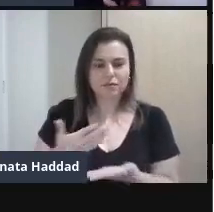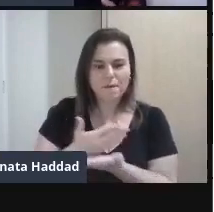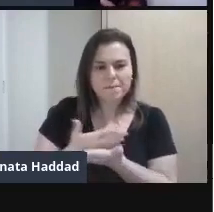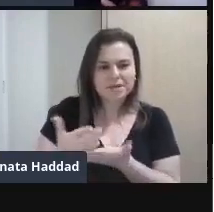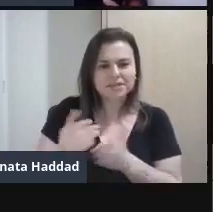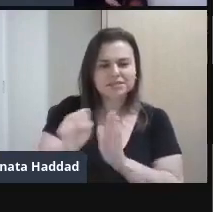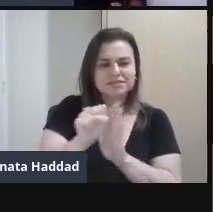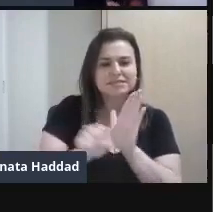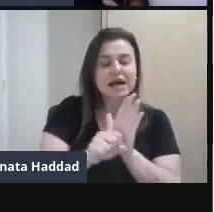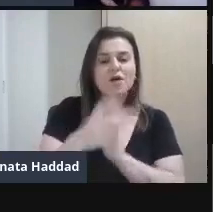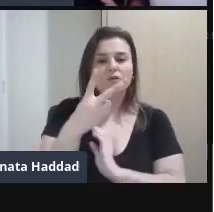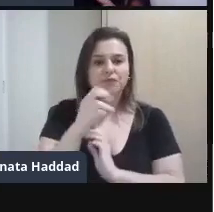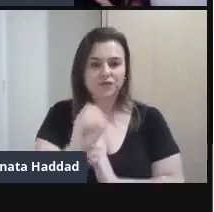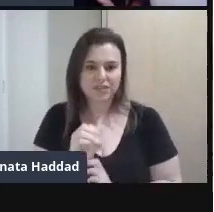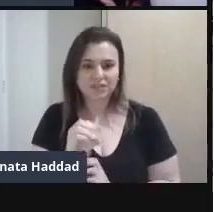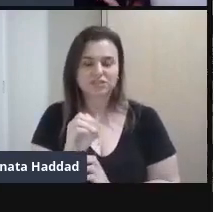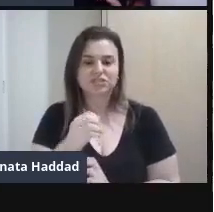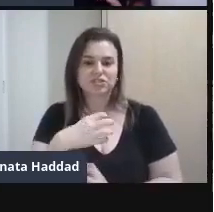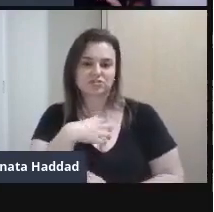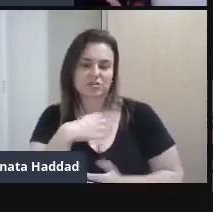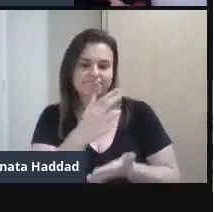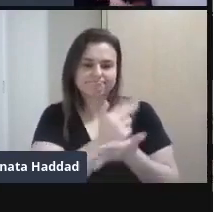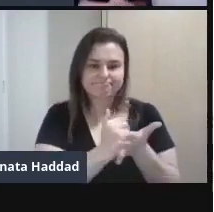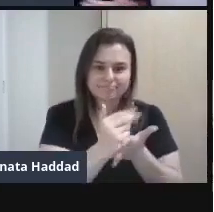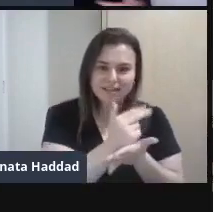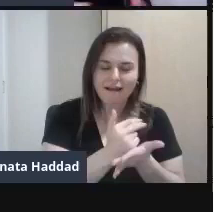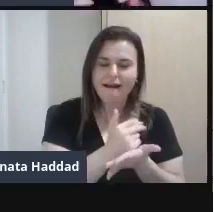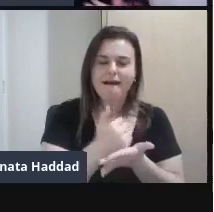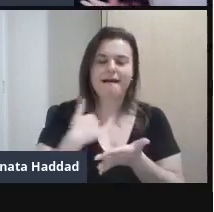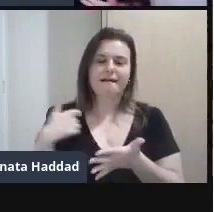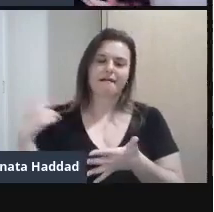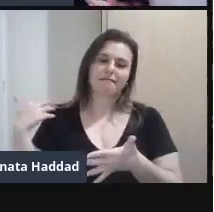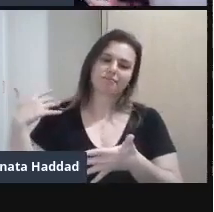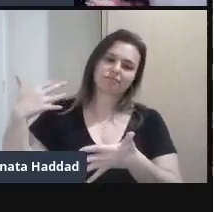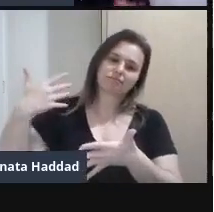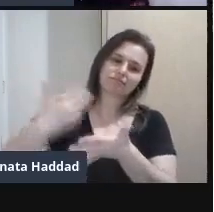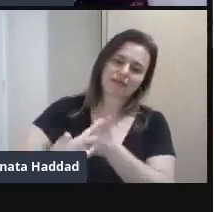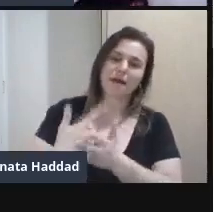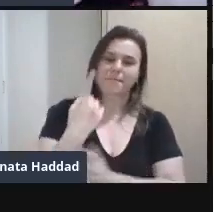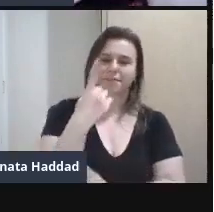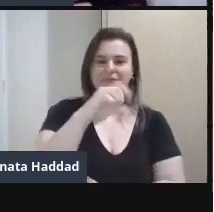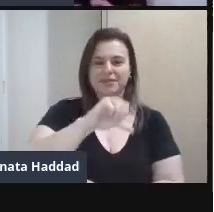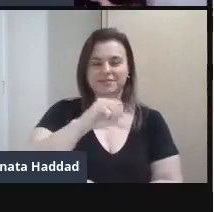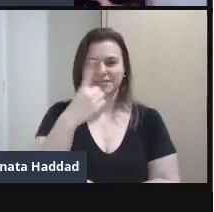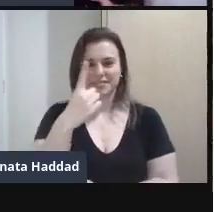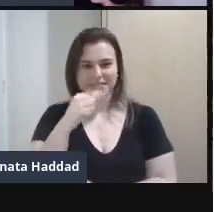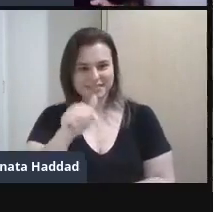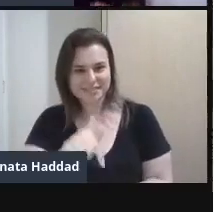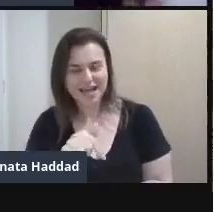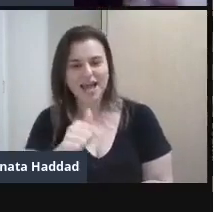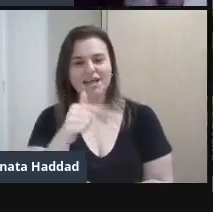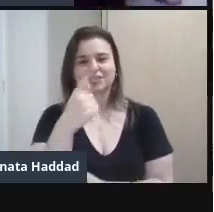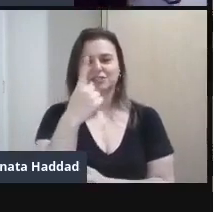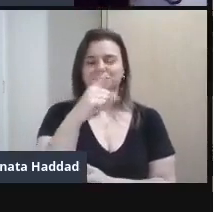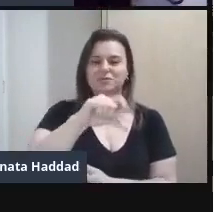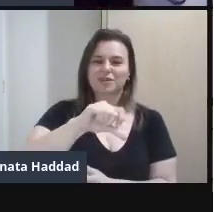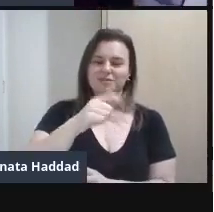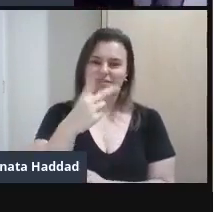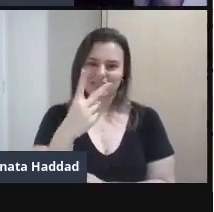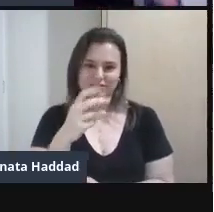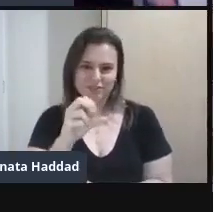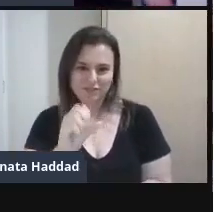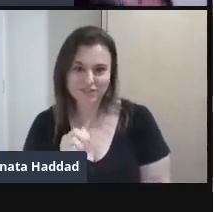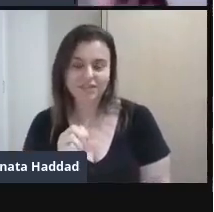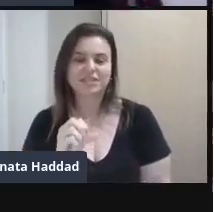Com a arte conceitual principalmente Lá desde 1917, 1920 Onde